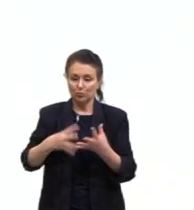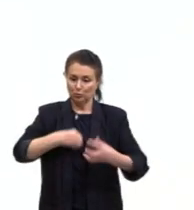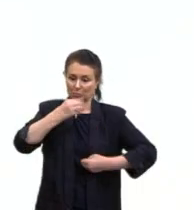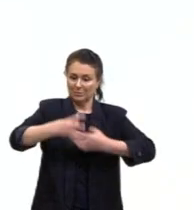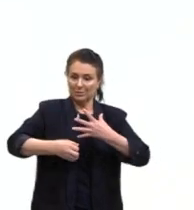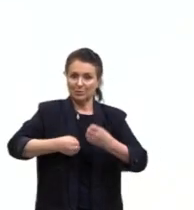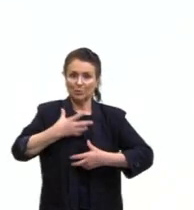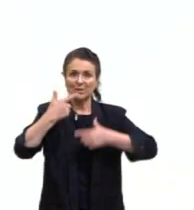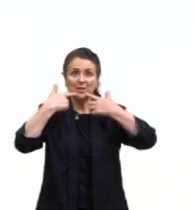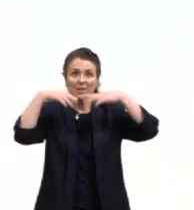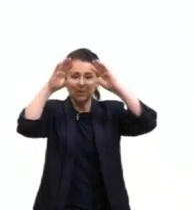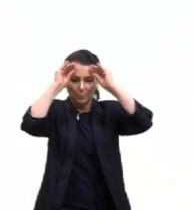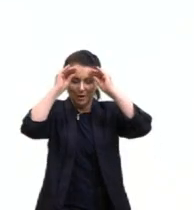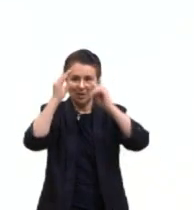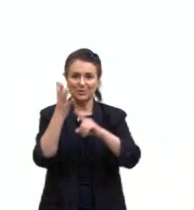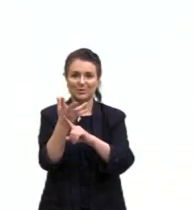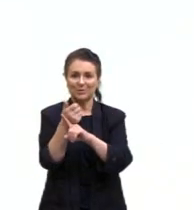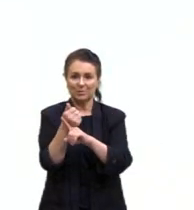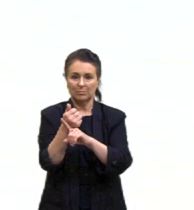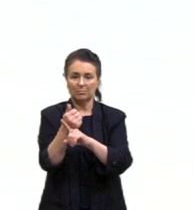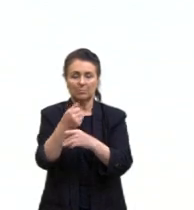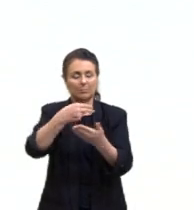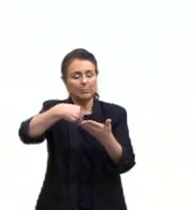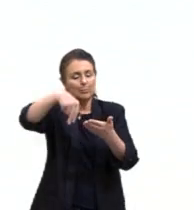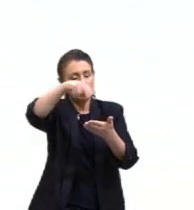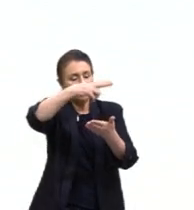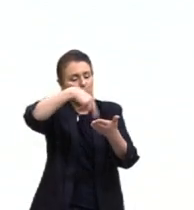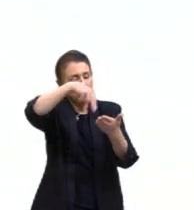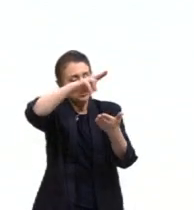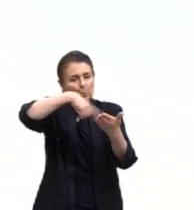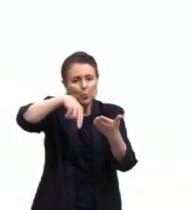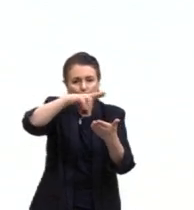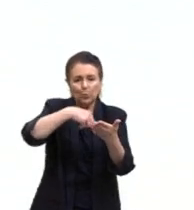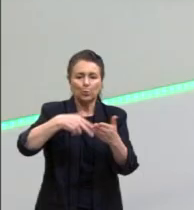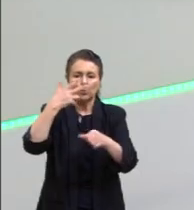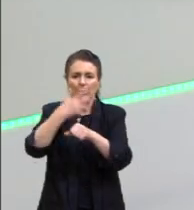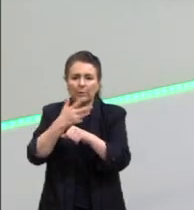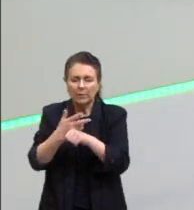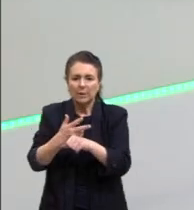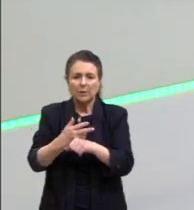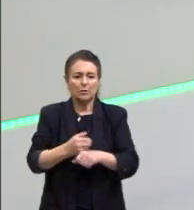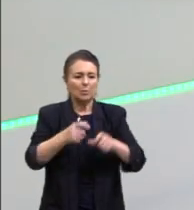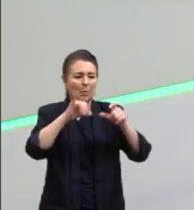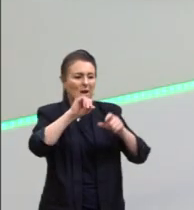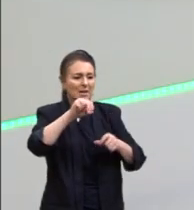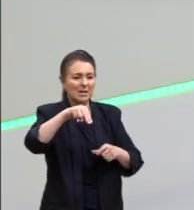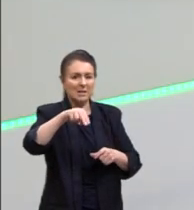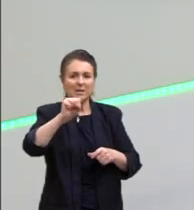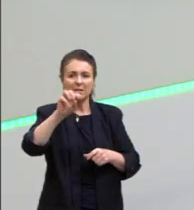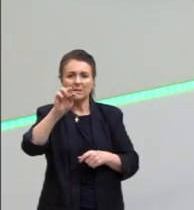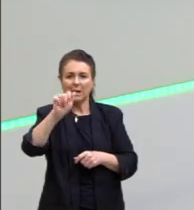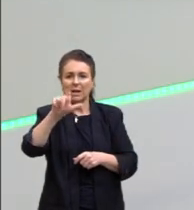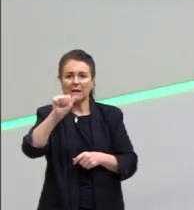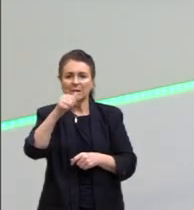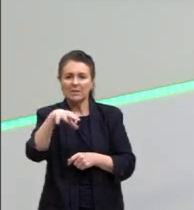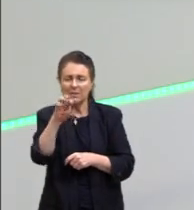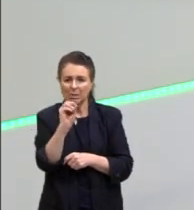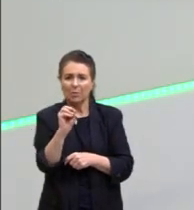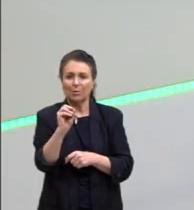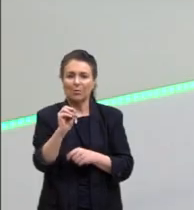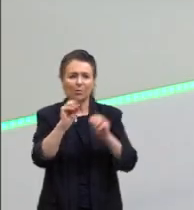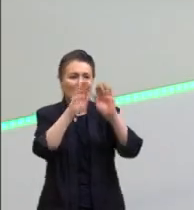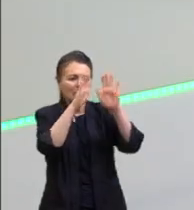que pode ser pintura, que pode ser vídeo, que pode ser uma instalação, que pode ser uma escultura, que pode ser etc.